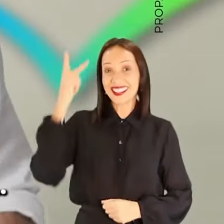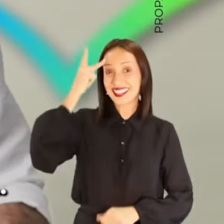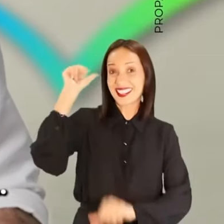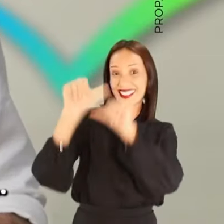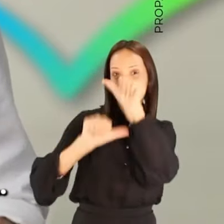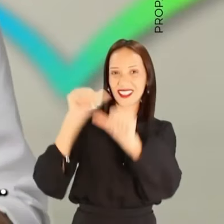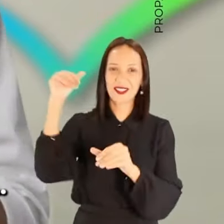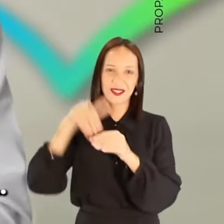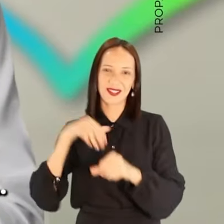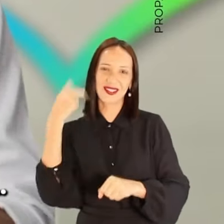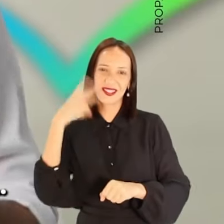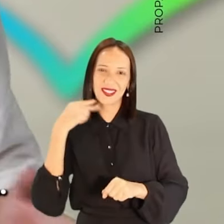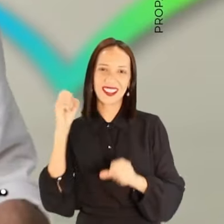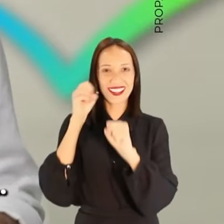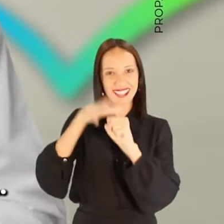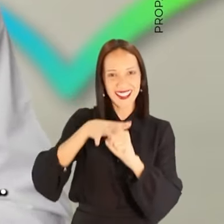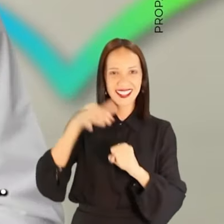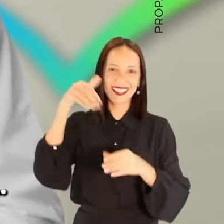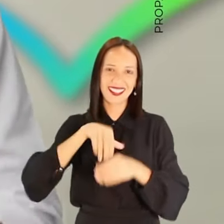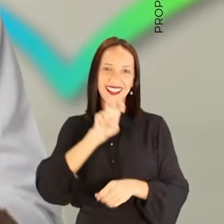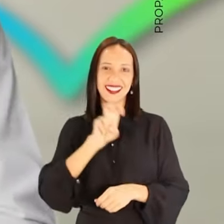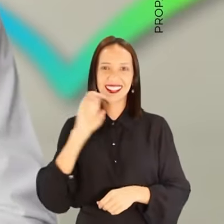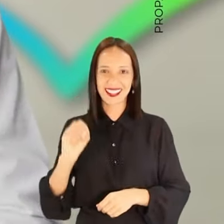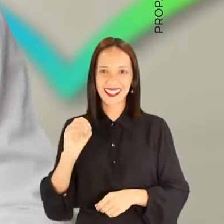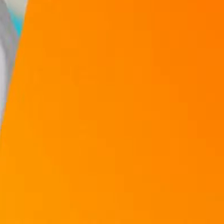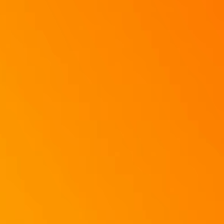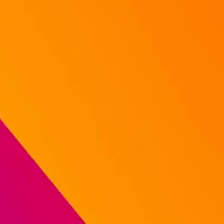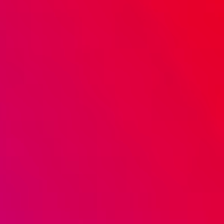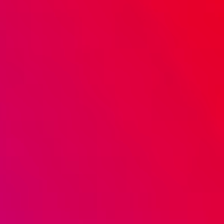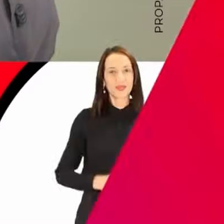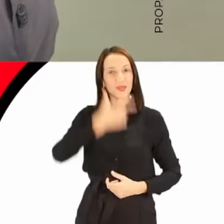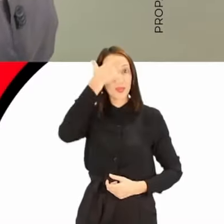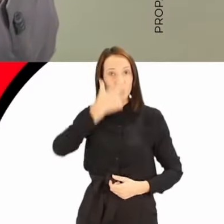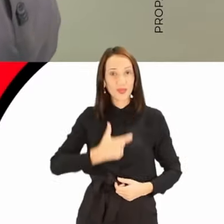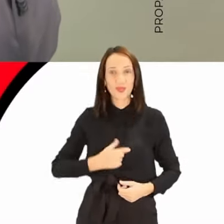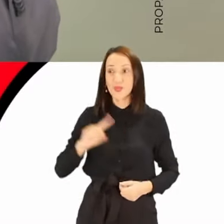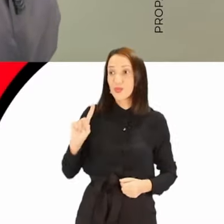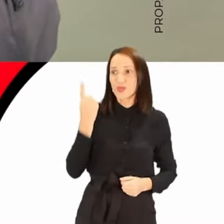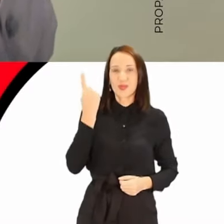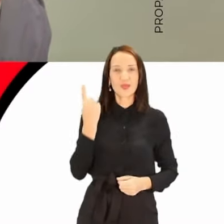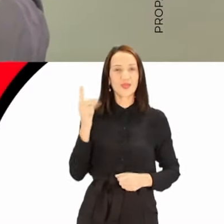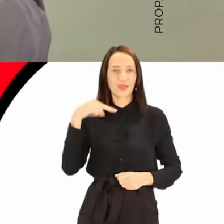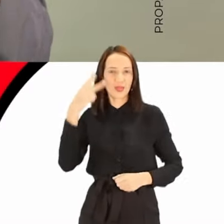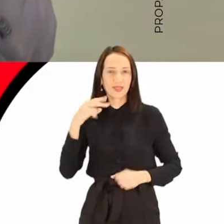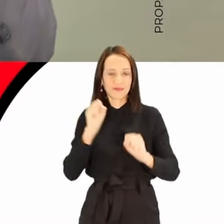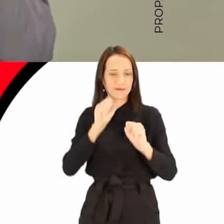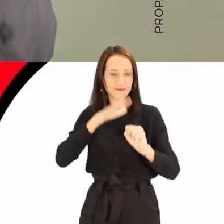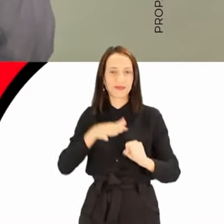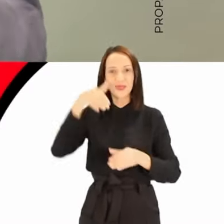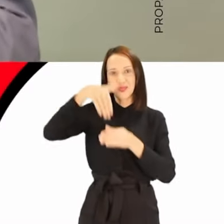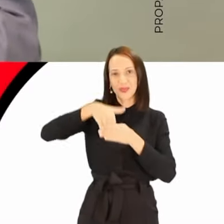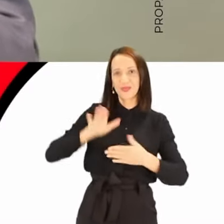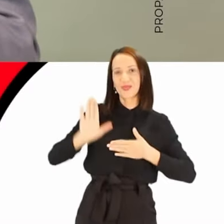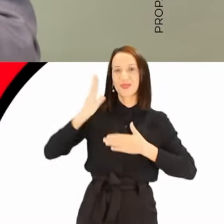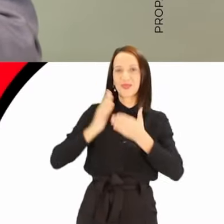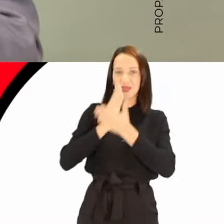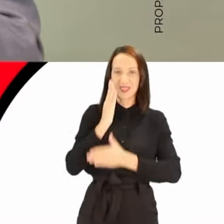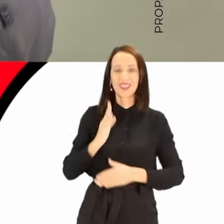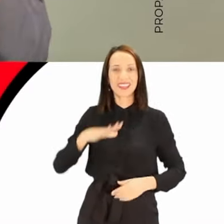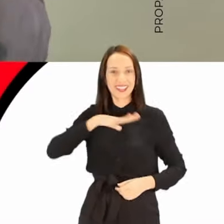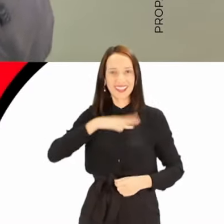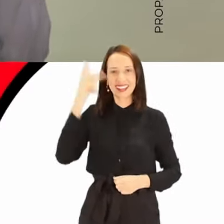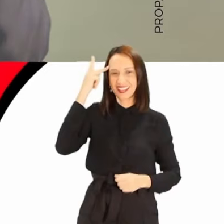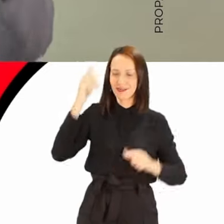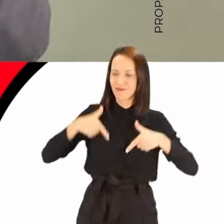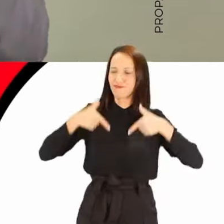Para mudar São Paulo, vote nos vereadores do PSOL. Vote 50. Sou o primeiro vereador do PSOL eleito aqui na cidade de São Paulo.